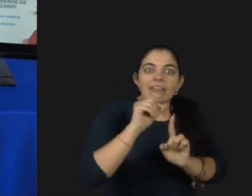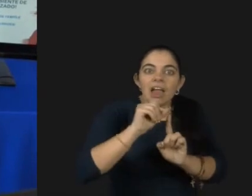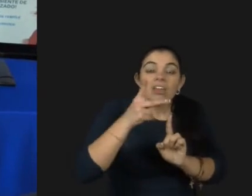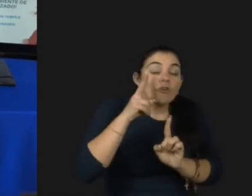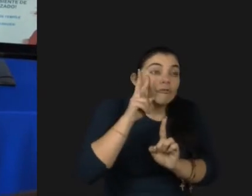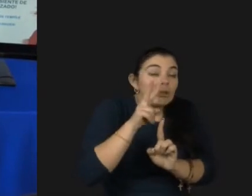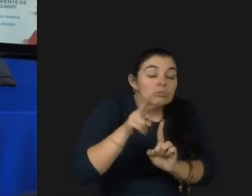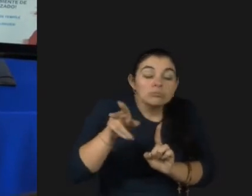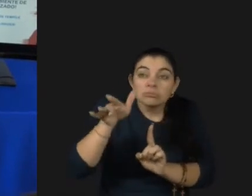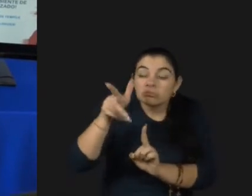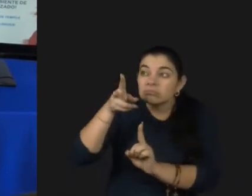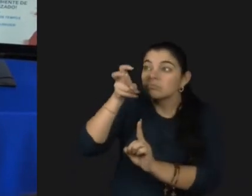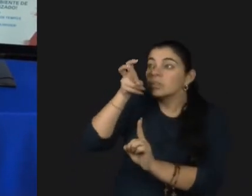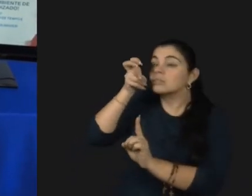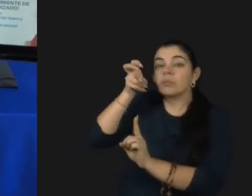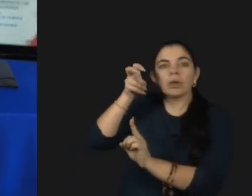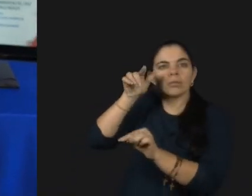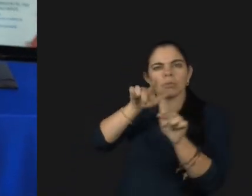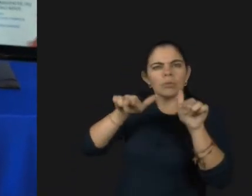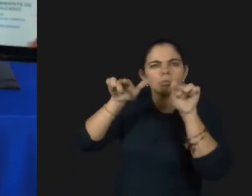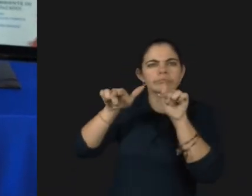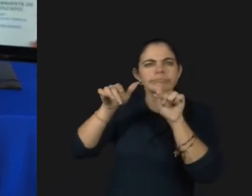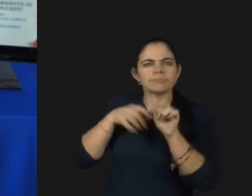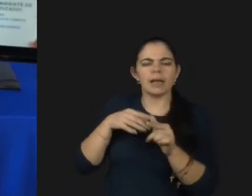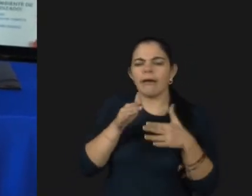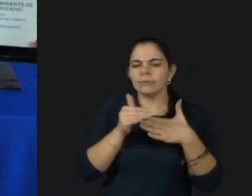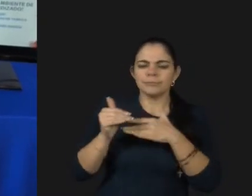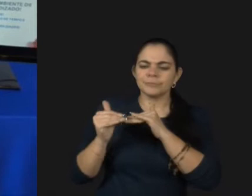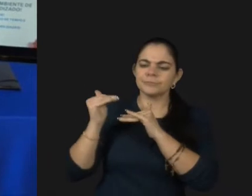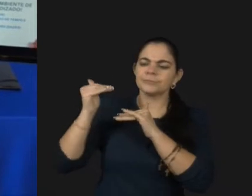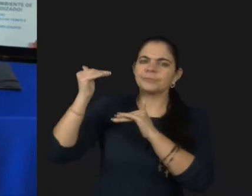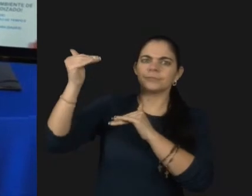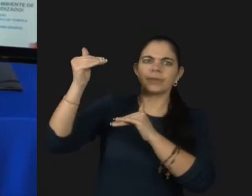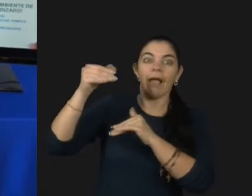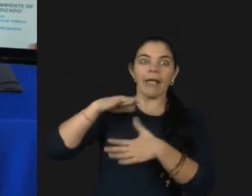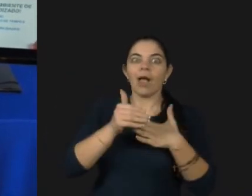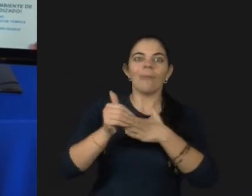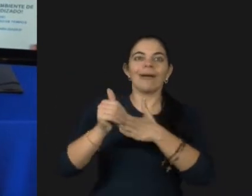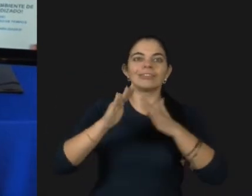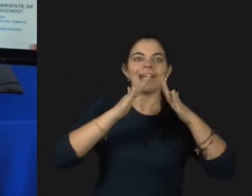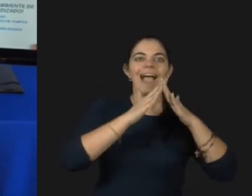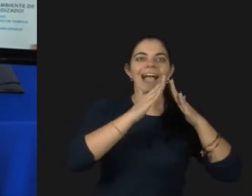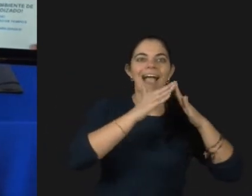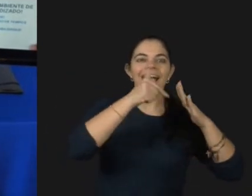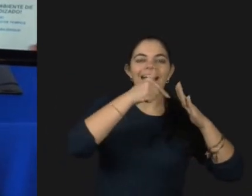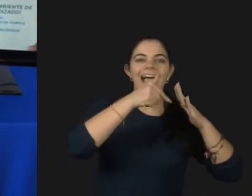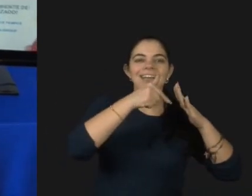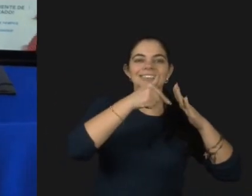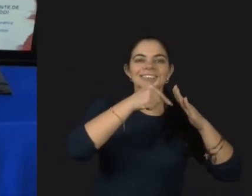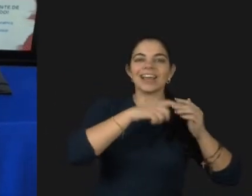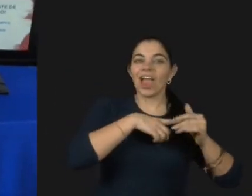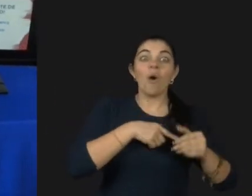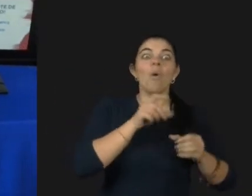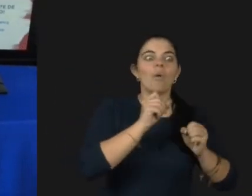minha vida, esse ambiente, então, ele foi me acompanhando para que eu pudesse entender que a casa era o ambiente de aprendizado.